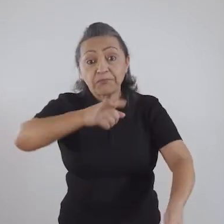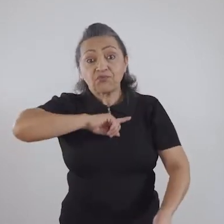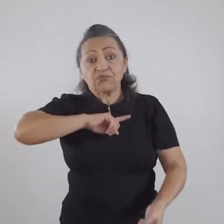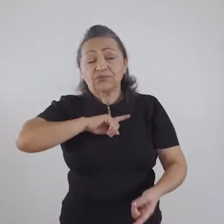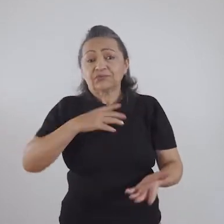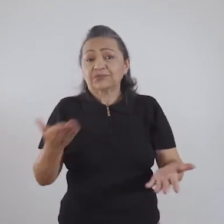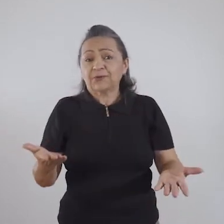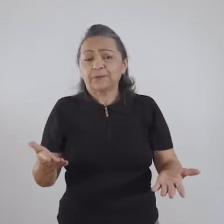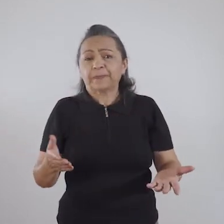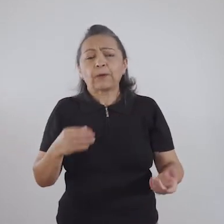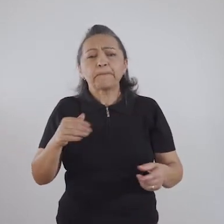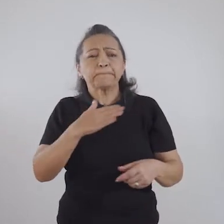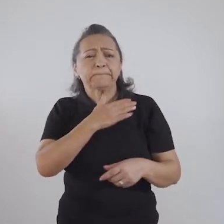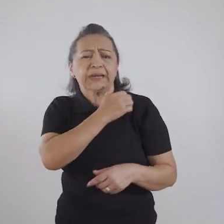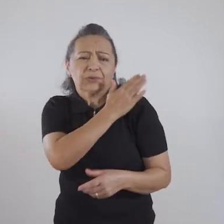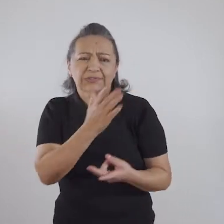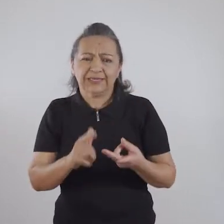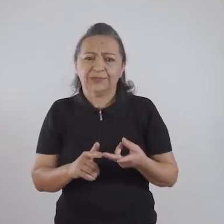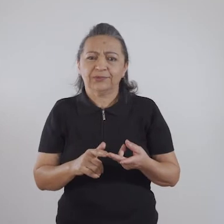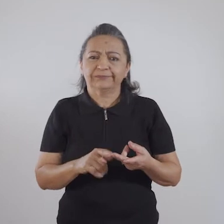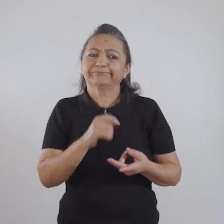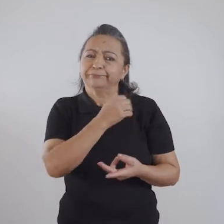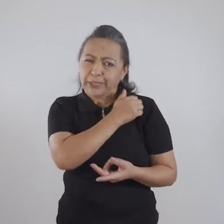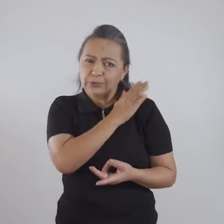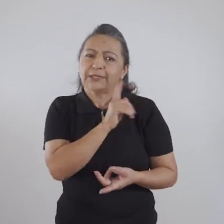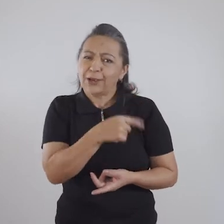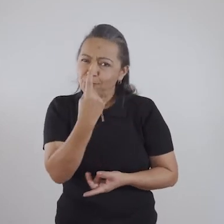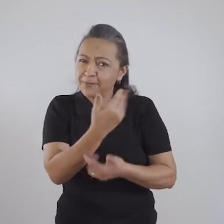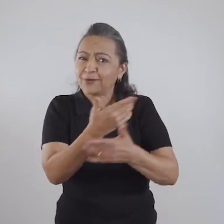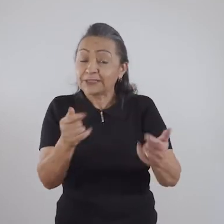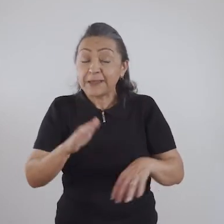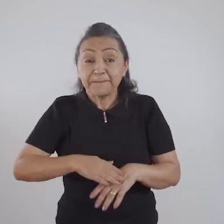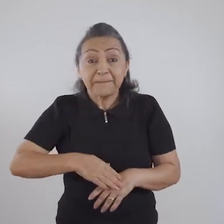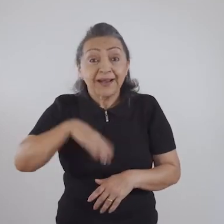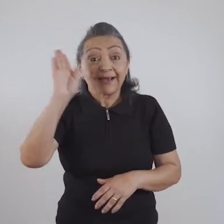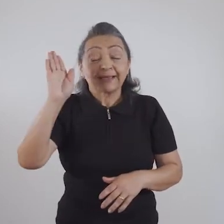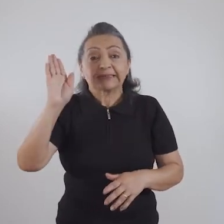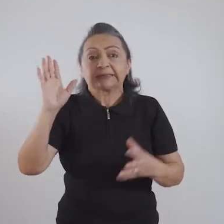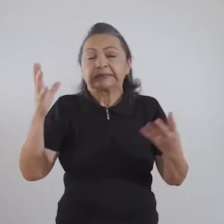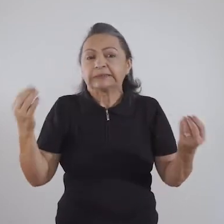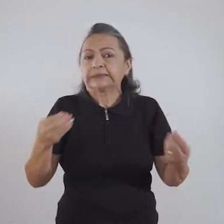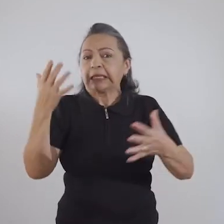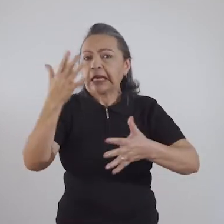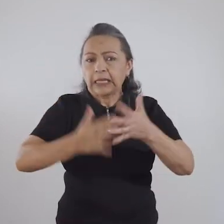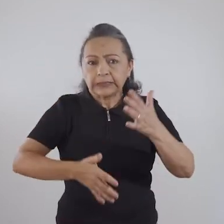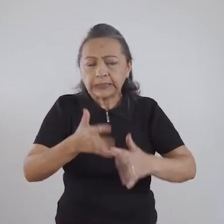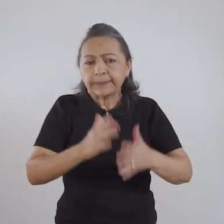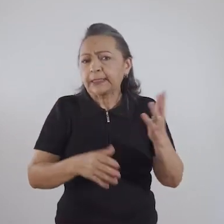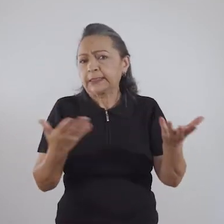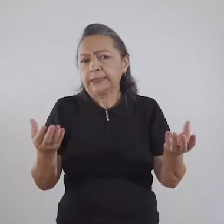de geração para geração. Então, o preconceito é uma das questões que mais